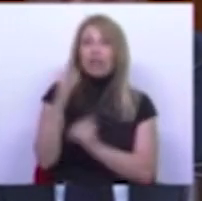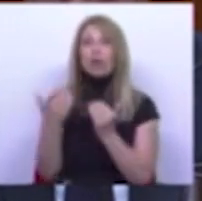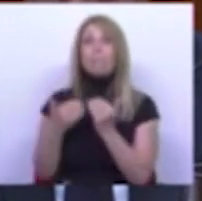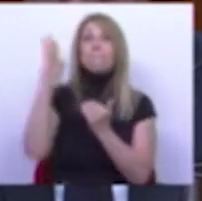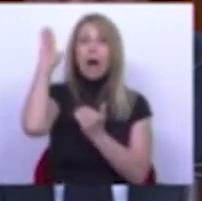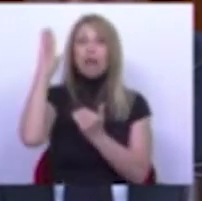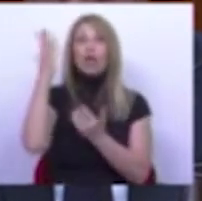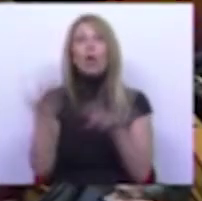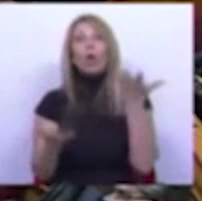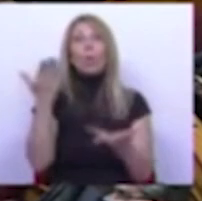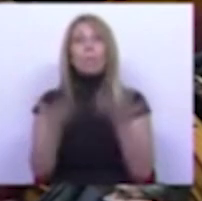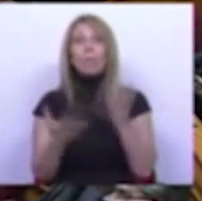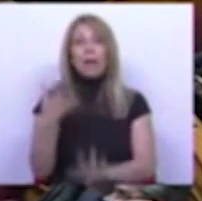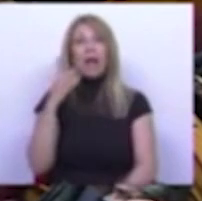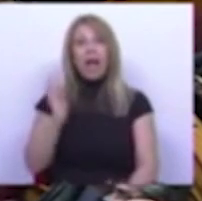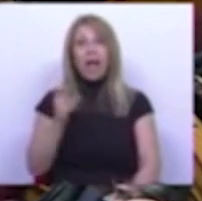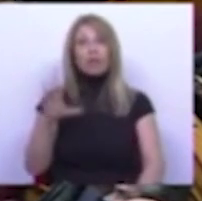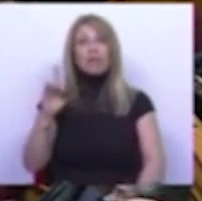crescido nos 16 anos anteriores.